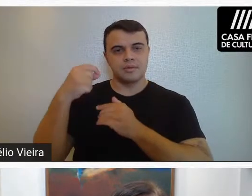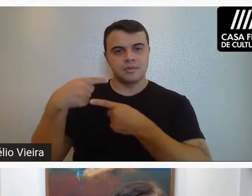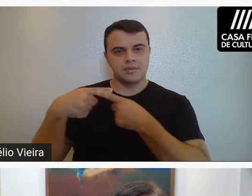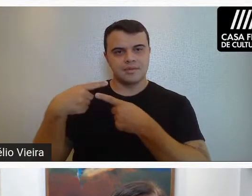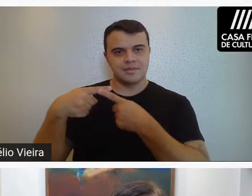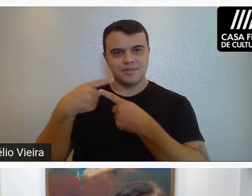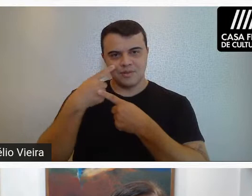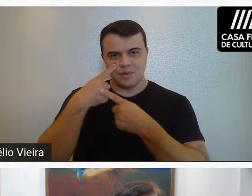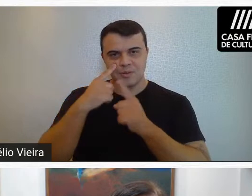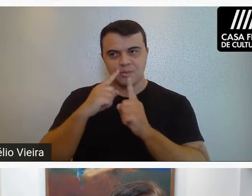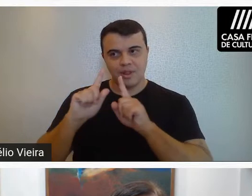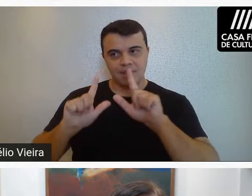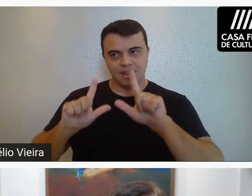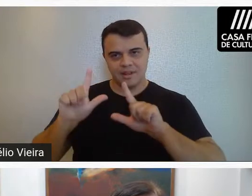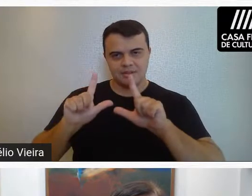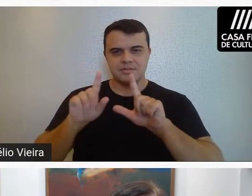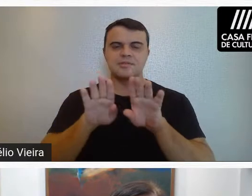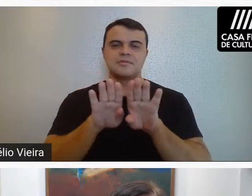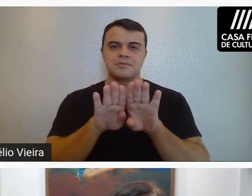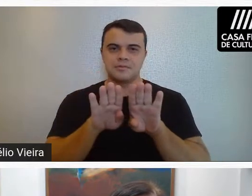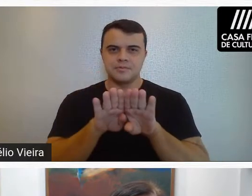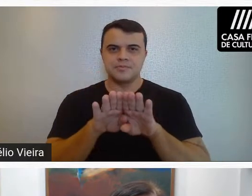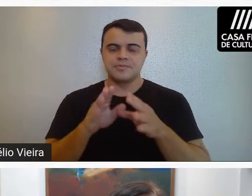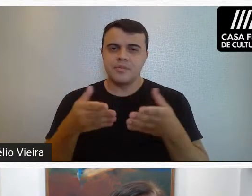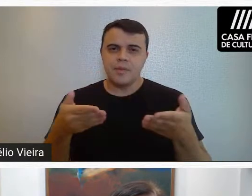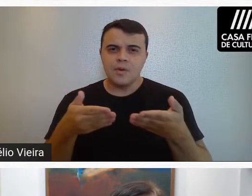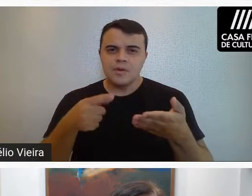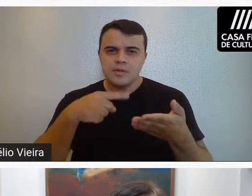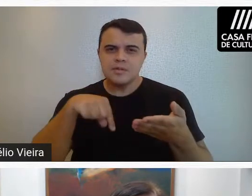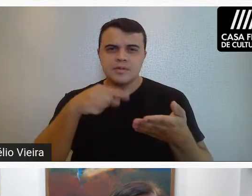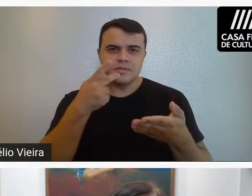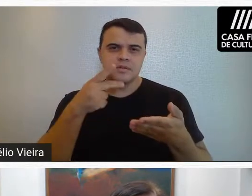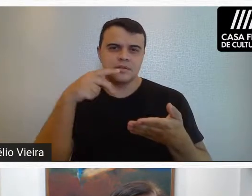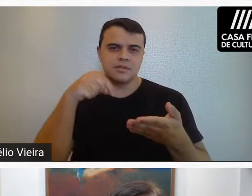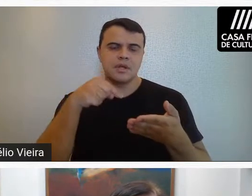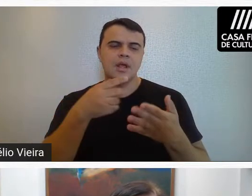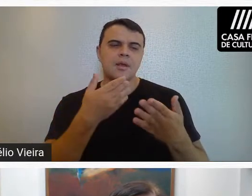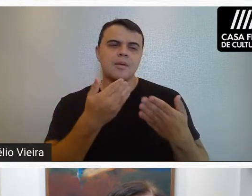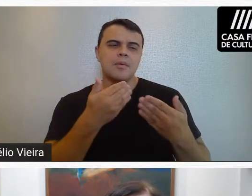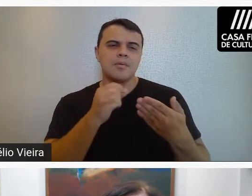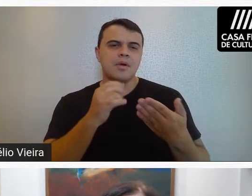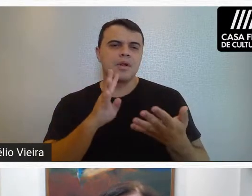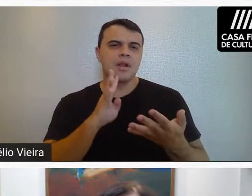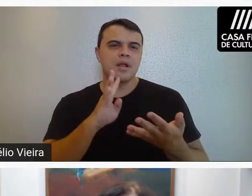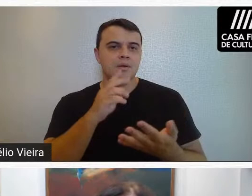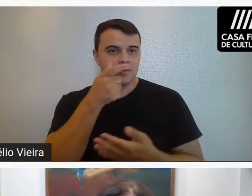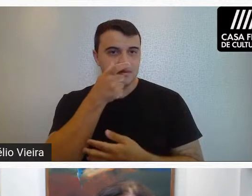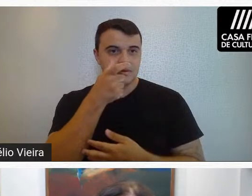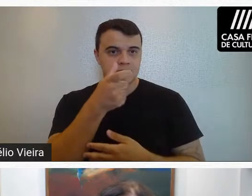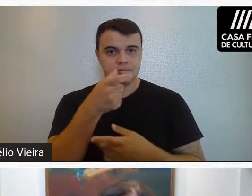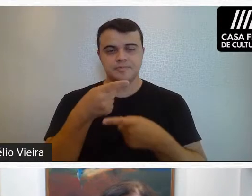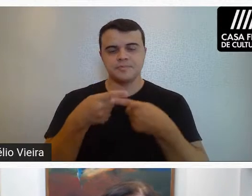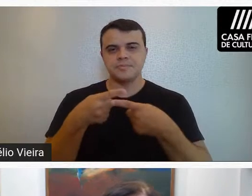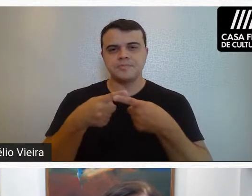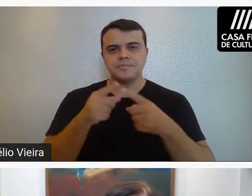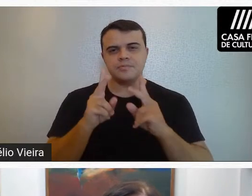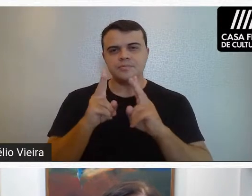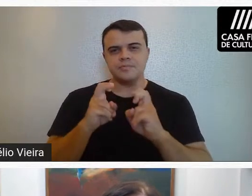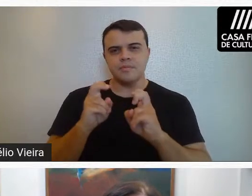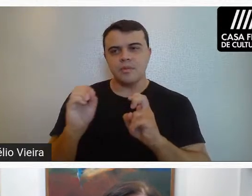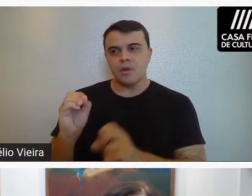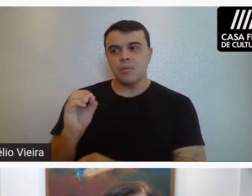aparecendo um pouco em uma televisão. E hoje nós vamos estar aqui nesse papo super interessante sobre esse